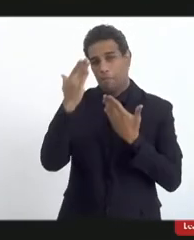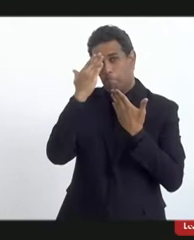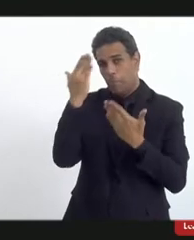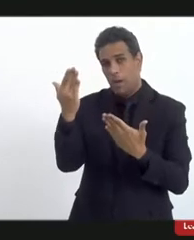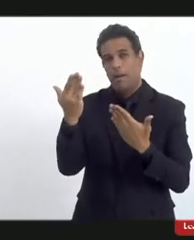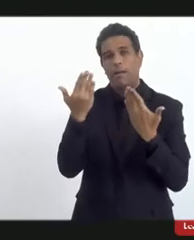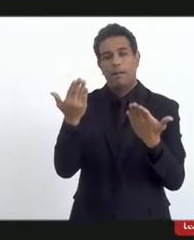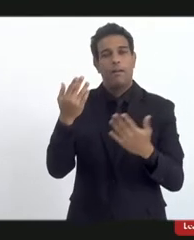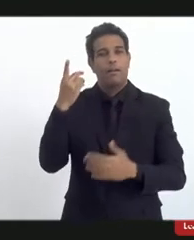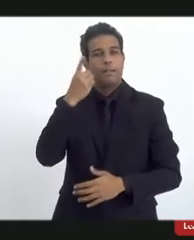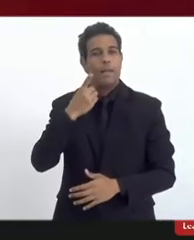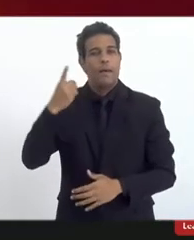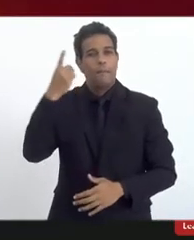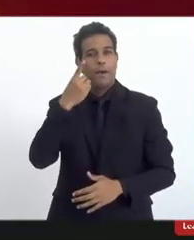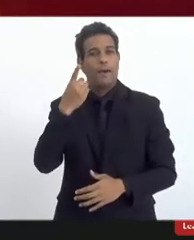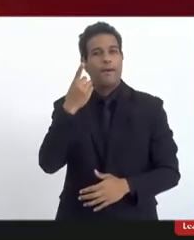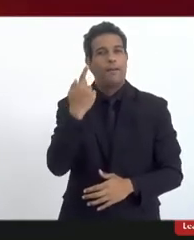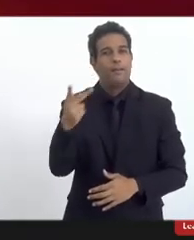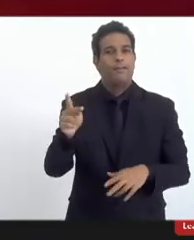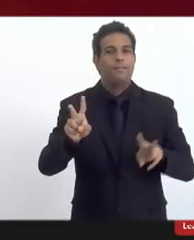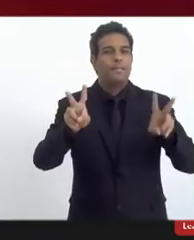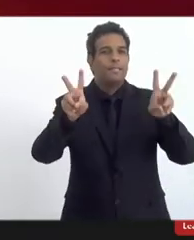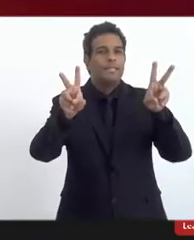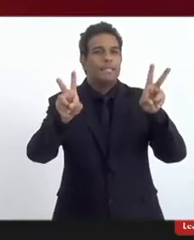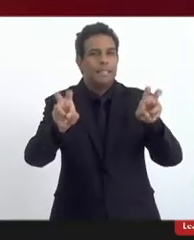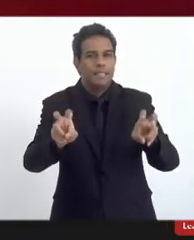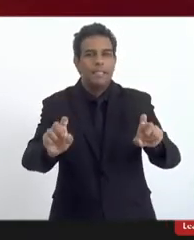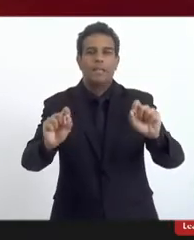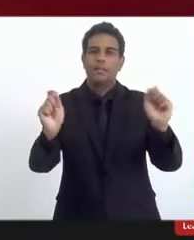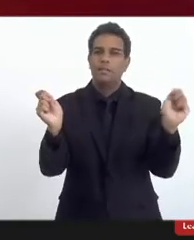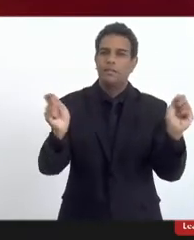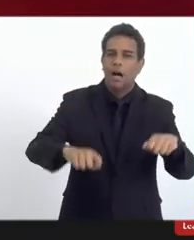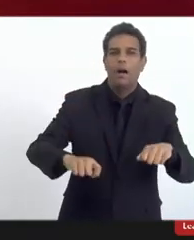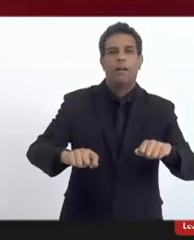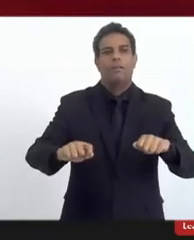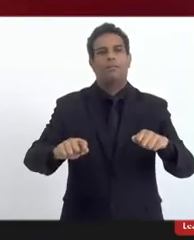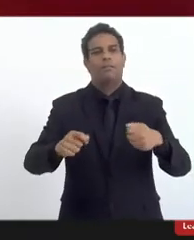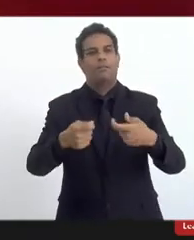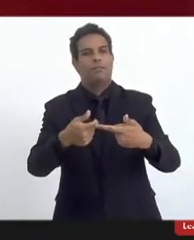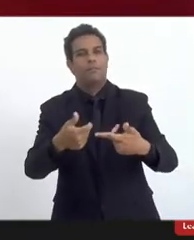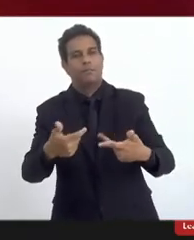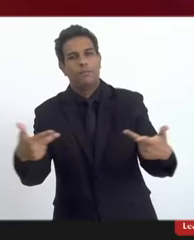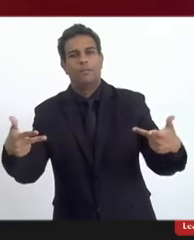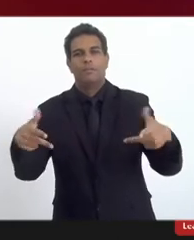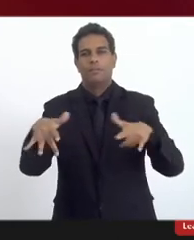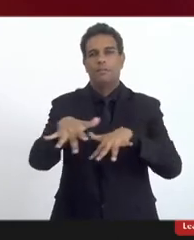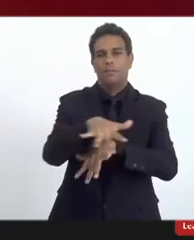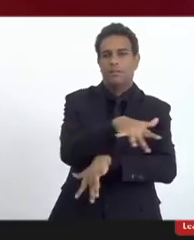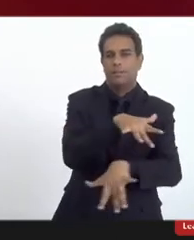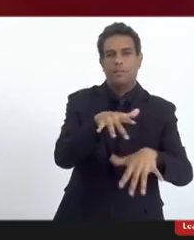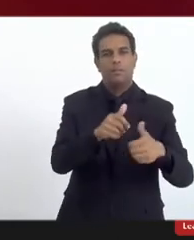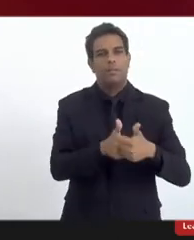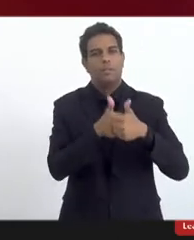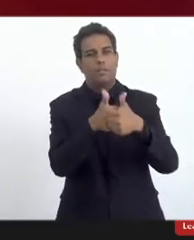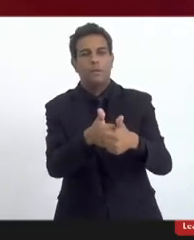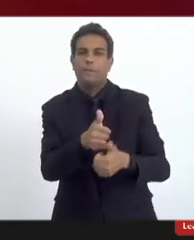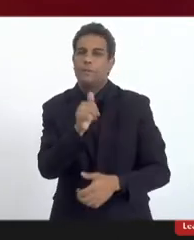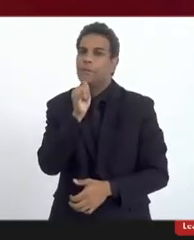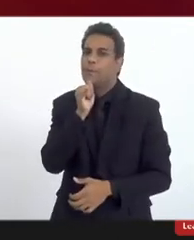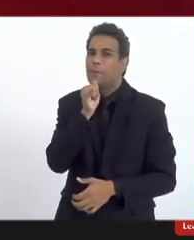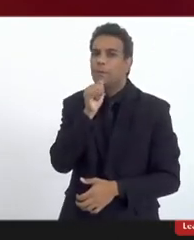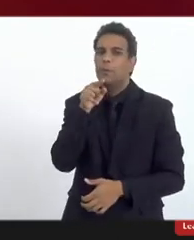deputado Nelde Carvalho. O senhor tem total razão, acho que compete, entre outras coisas, a essa comissão acompanhar, por exemplo,